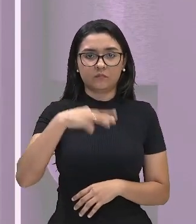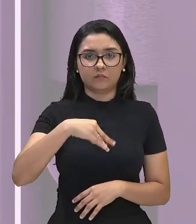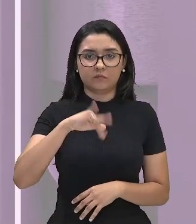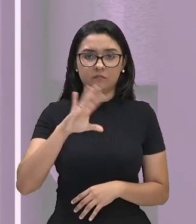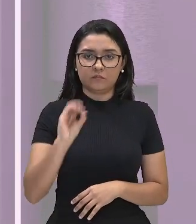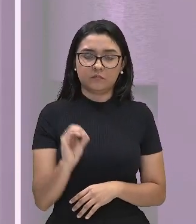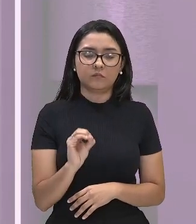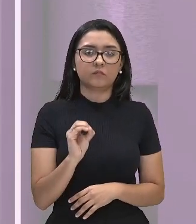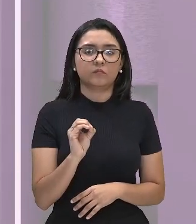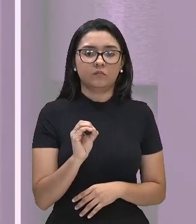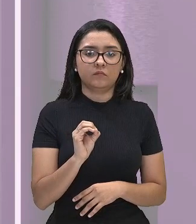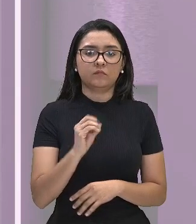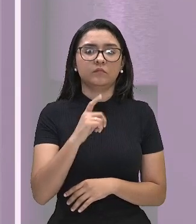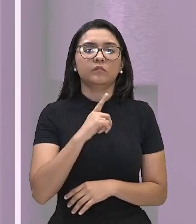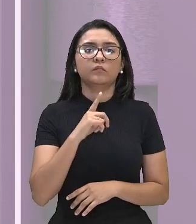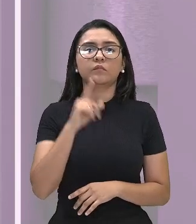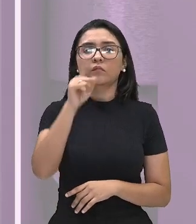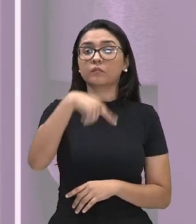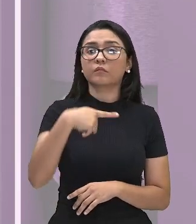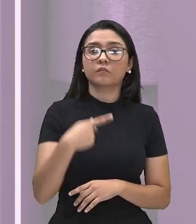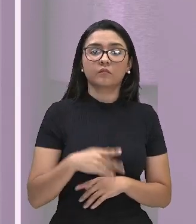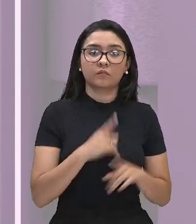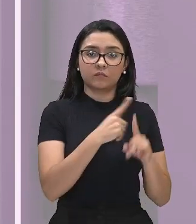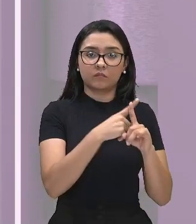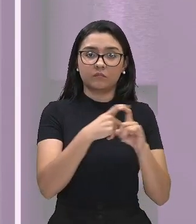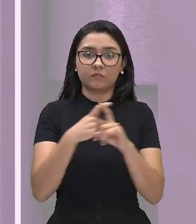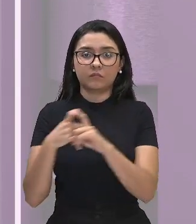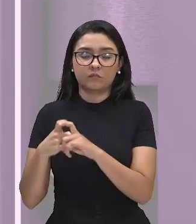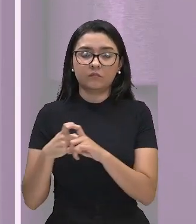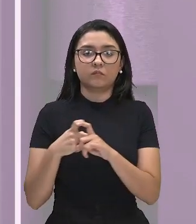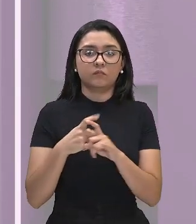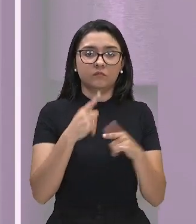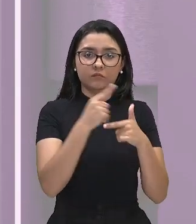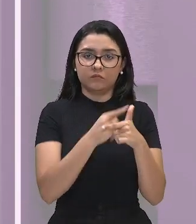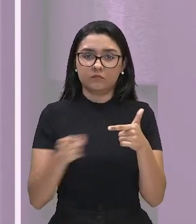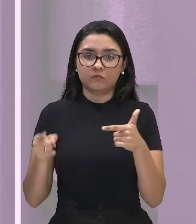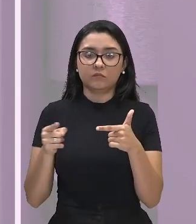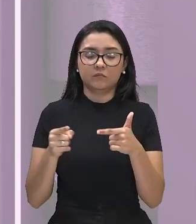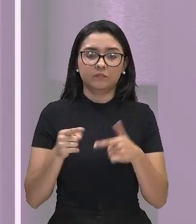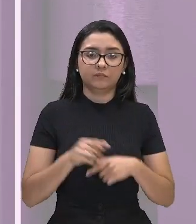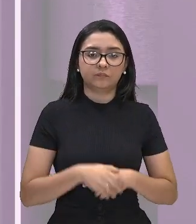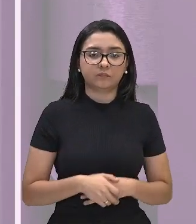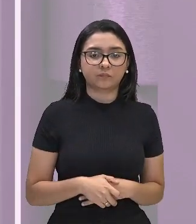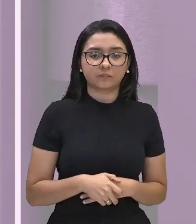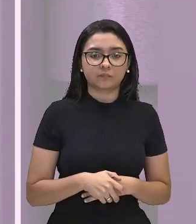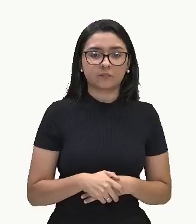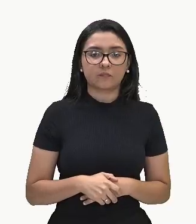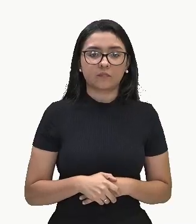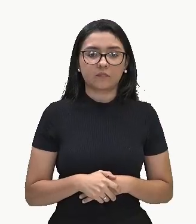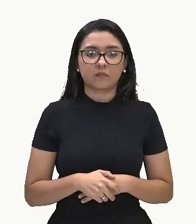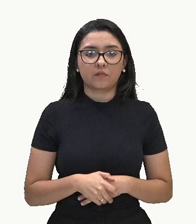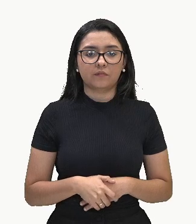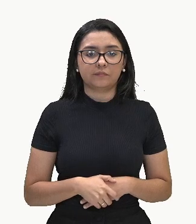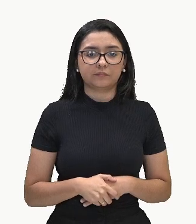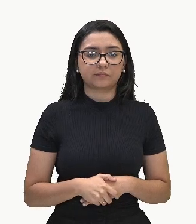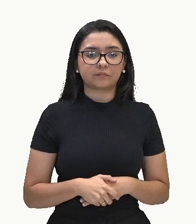Formando os nossos polinômios. Então vamos dividir aí um polinômio por outro. Tudo ok? Vamos lá!